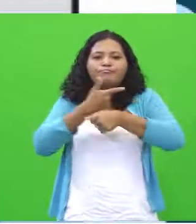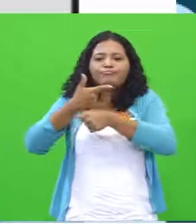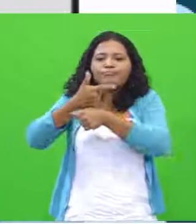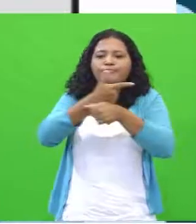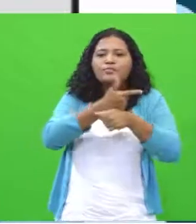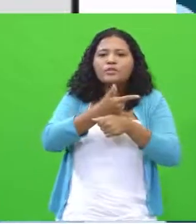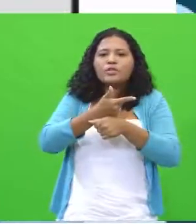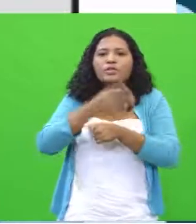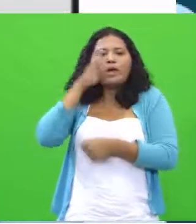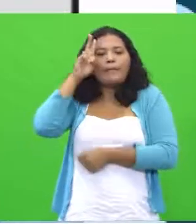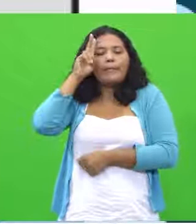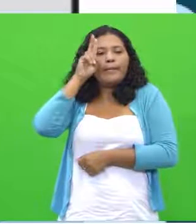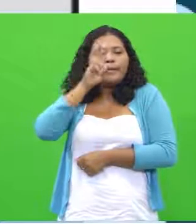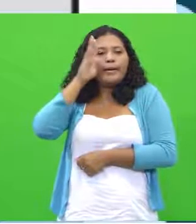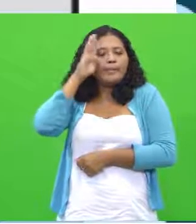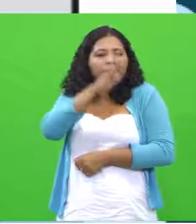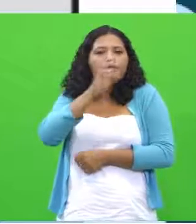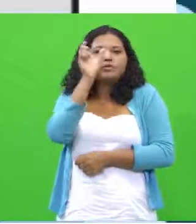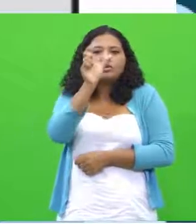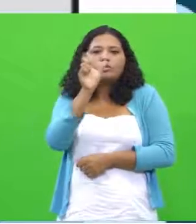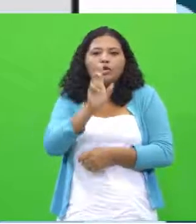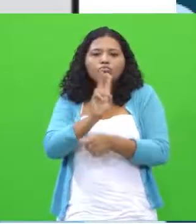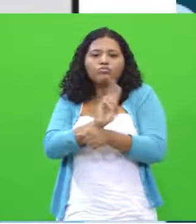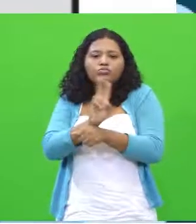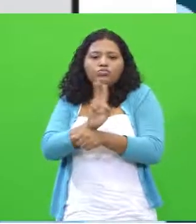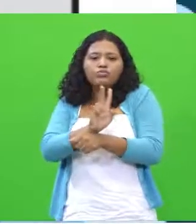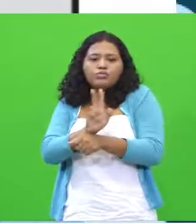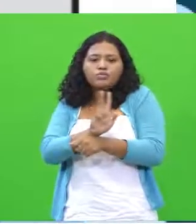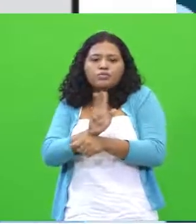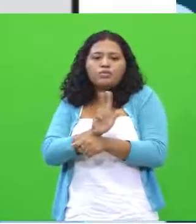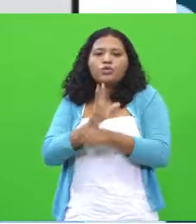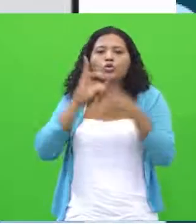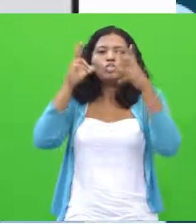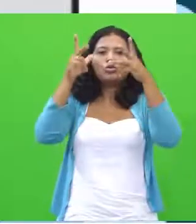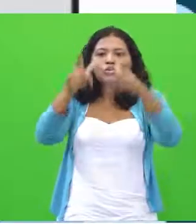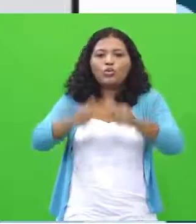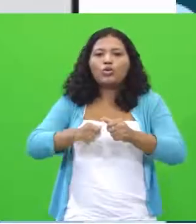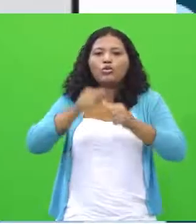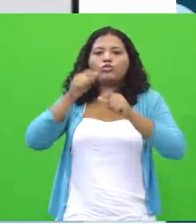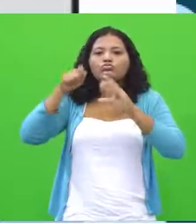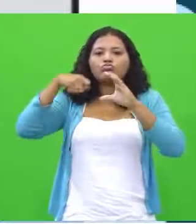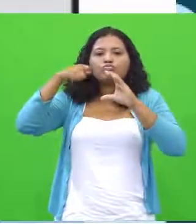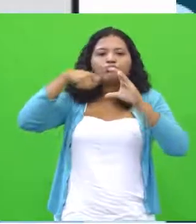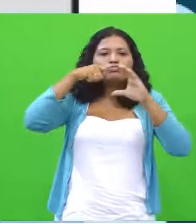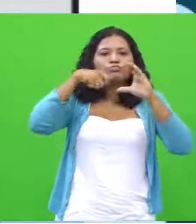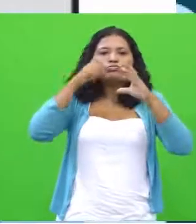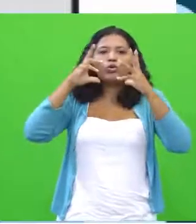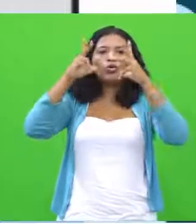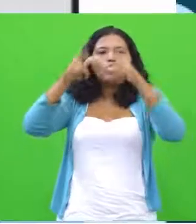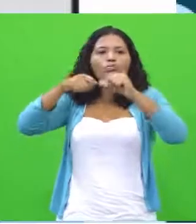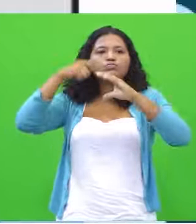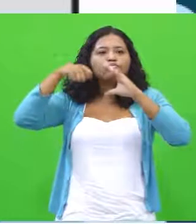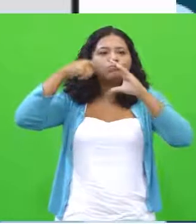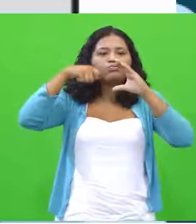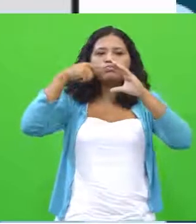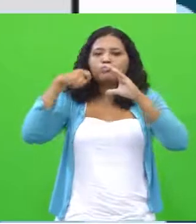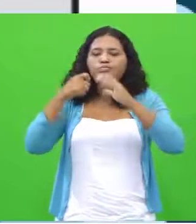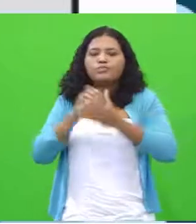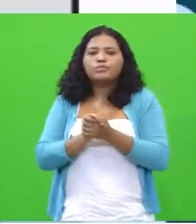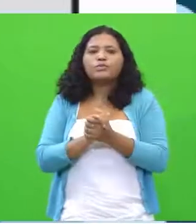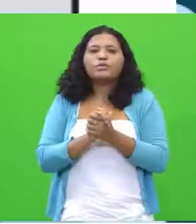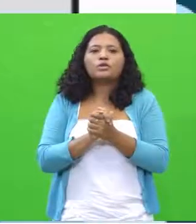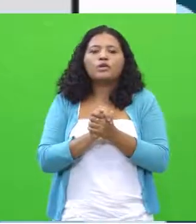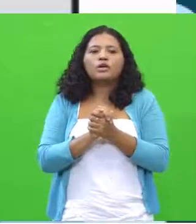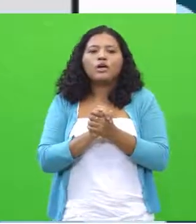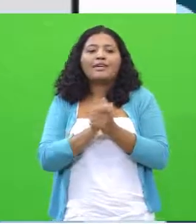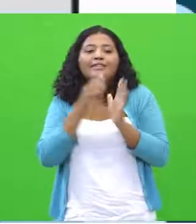monitoramento. Todos são monitorados. E essa crítica é sobre os controles dos